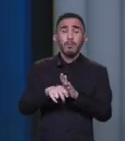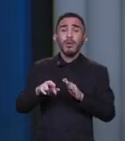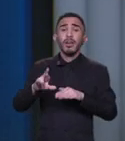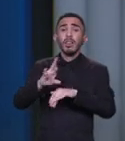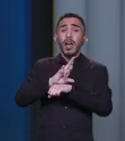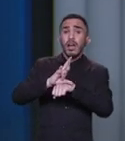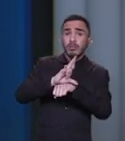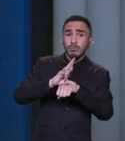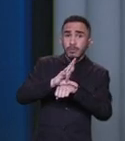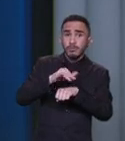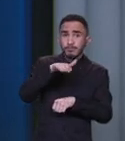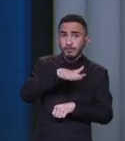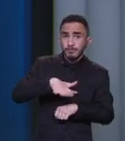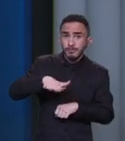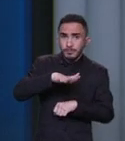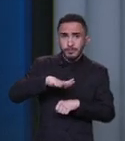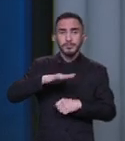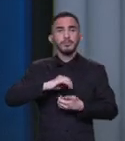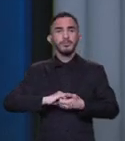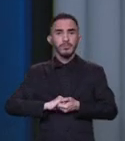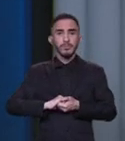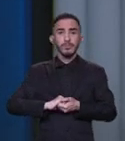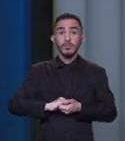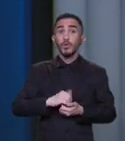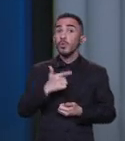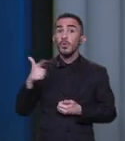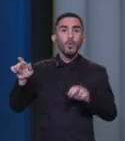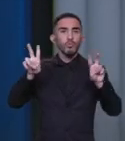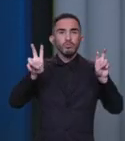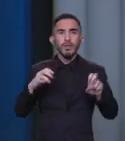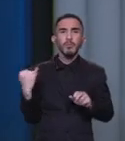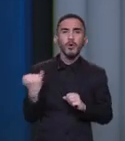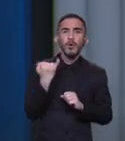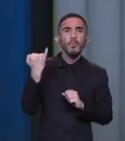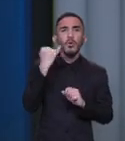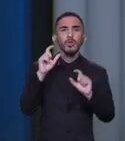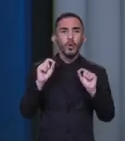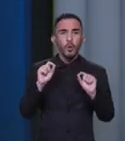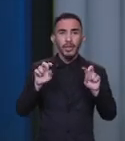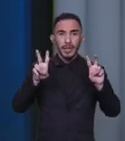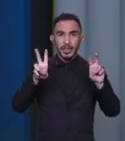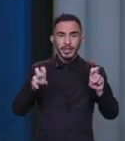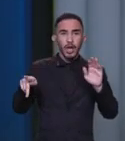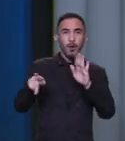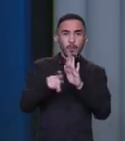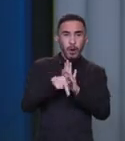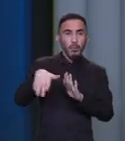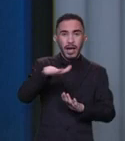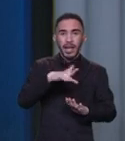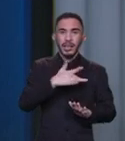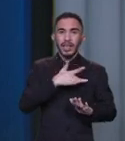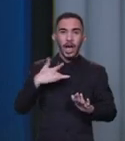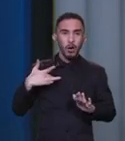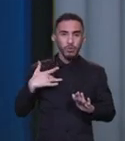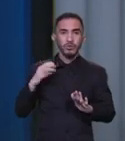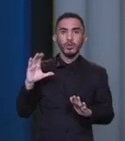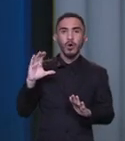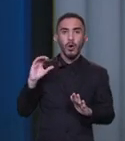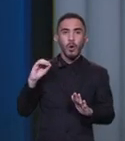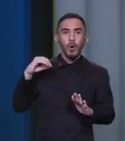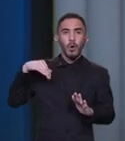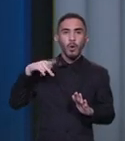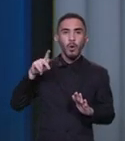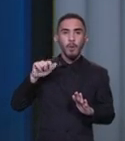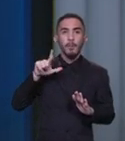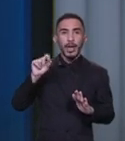Uma outra coisa importante que eu queria destacar, de respeito ao complexo industrial da saúde. Gente, não há